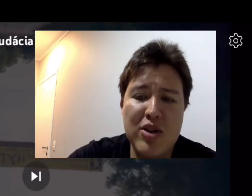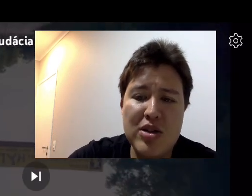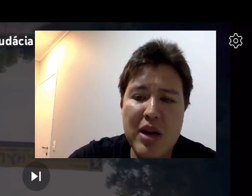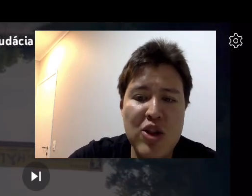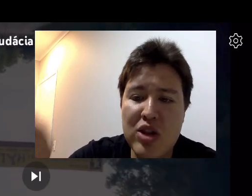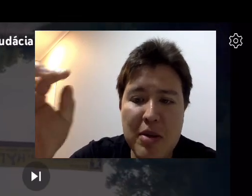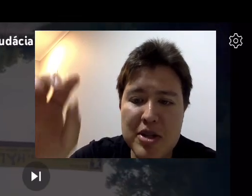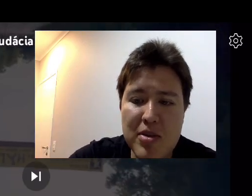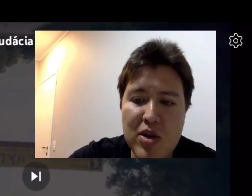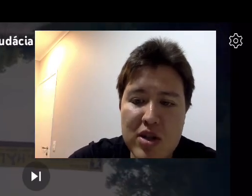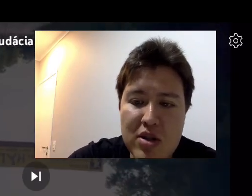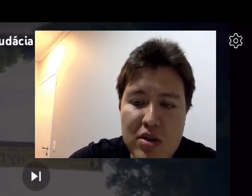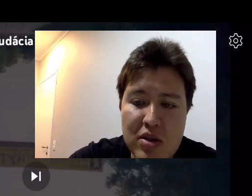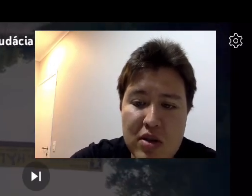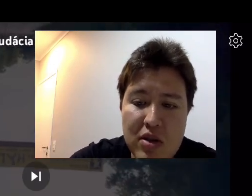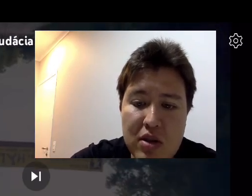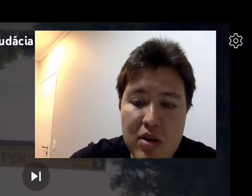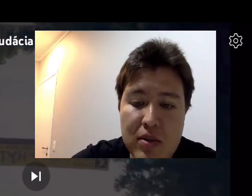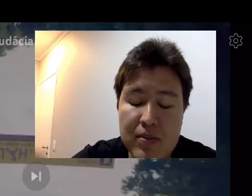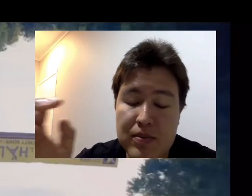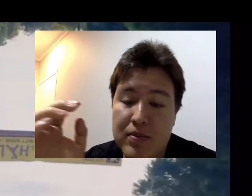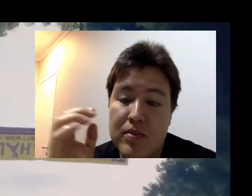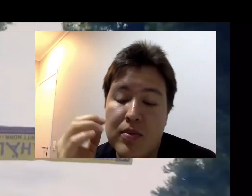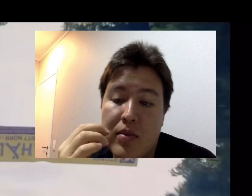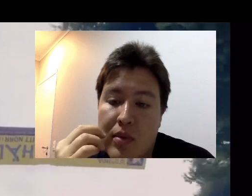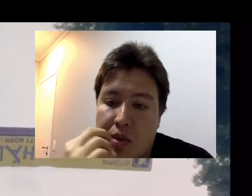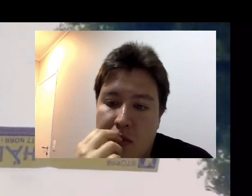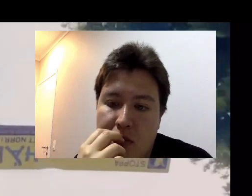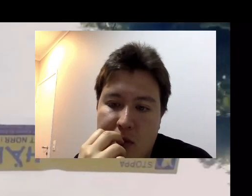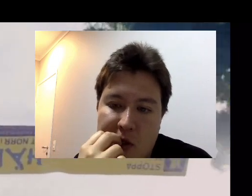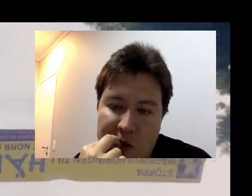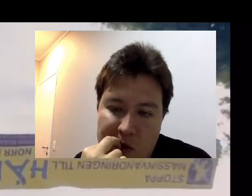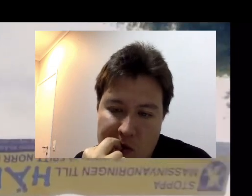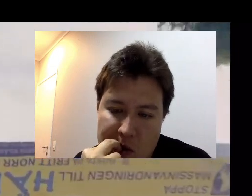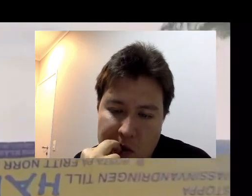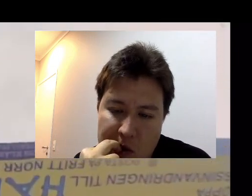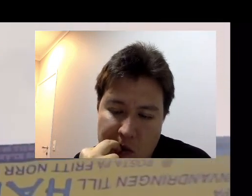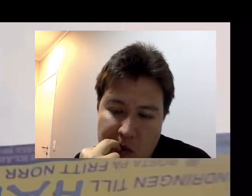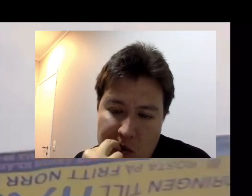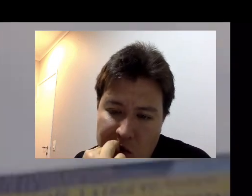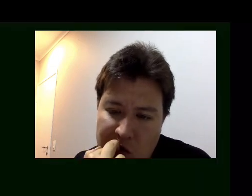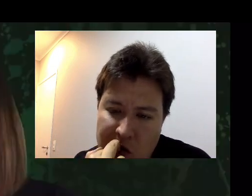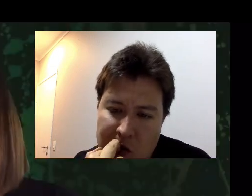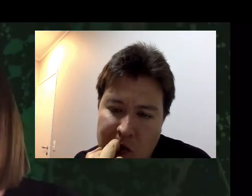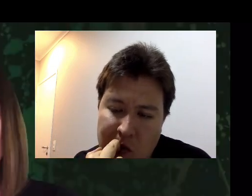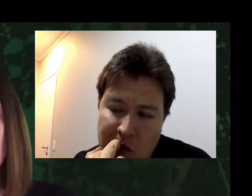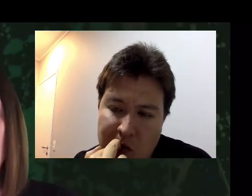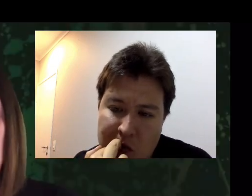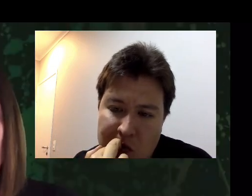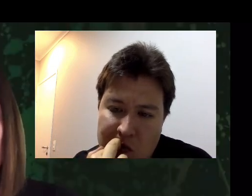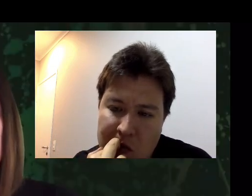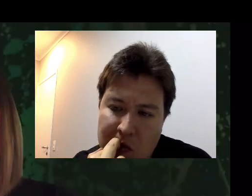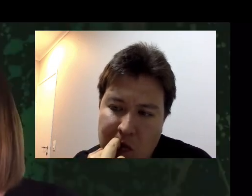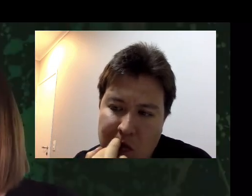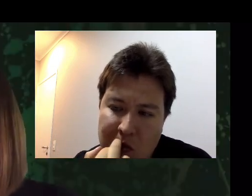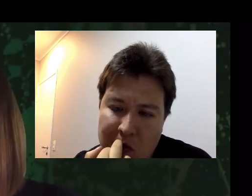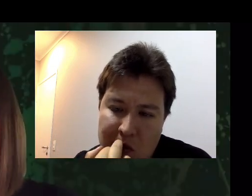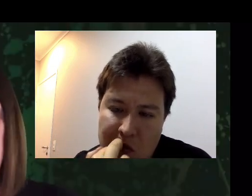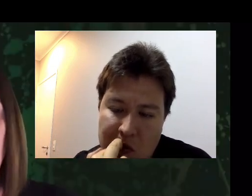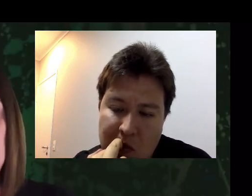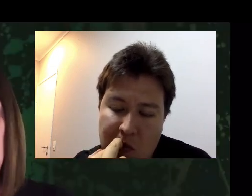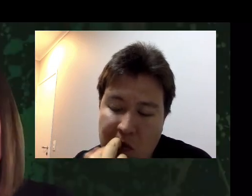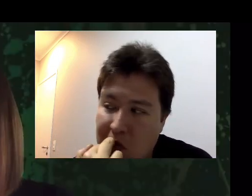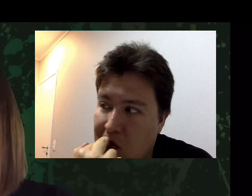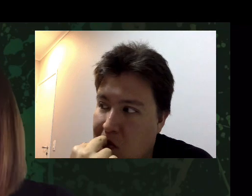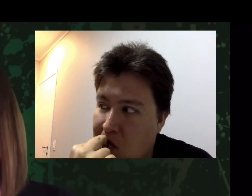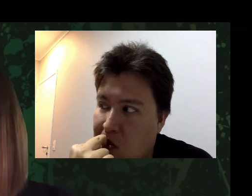eles estão chegando na comunidade de carro, não é um truque novo, mas